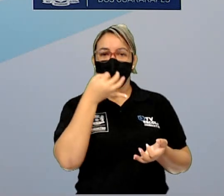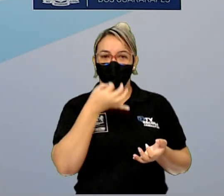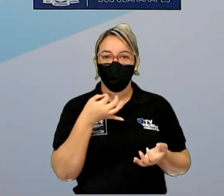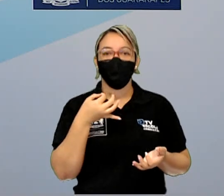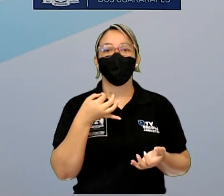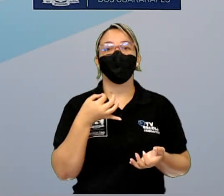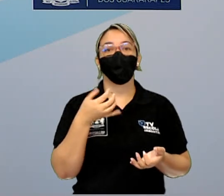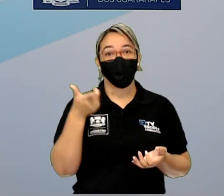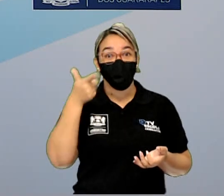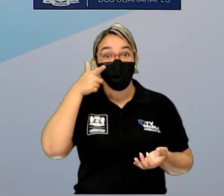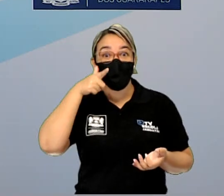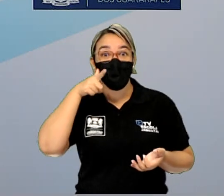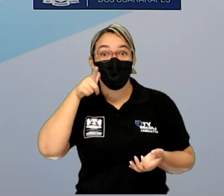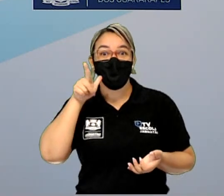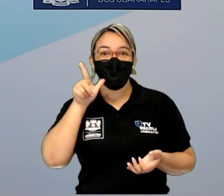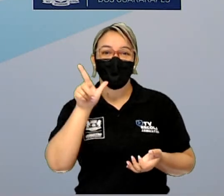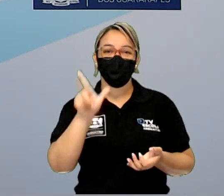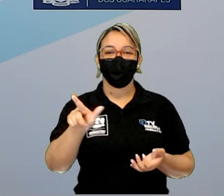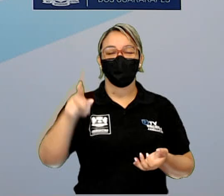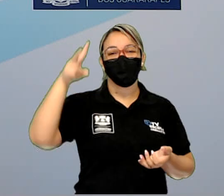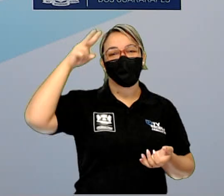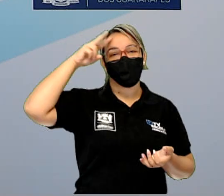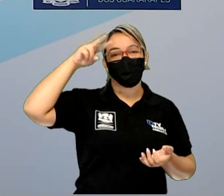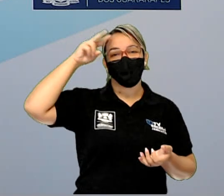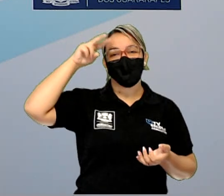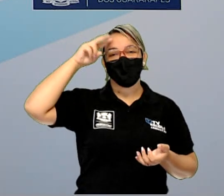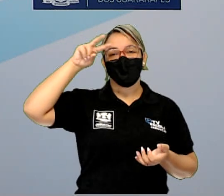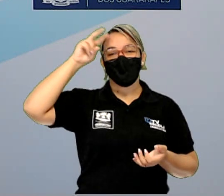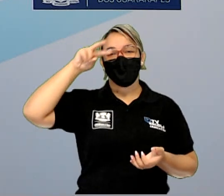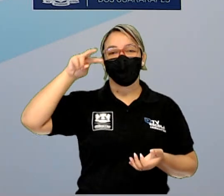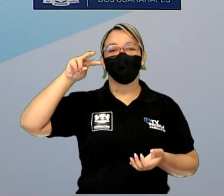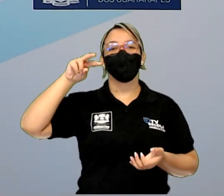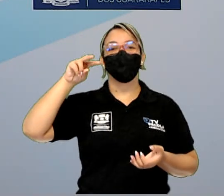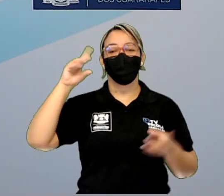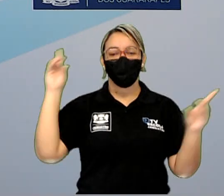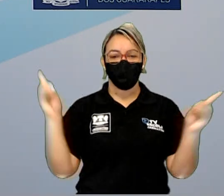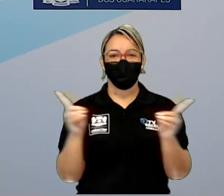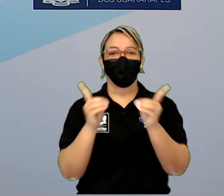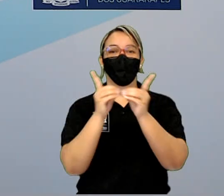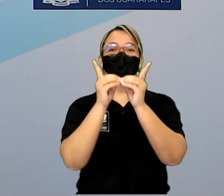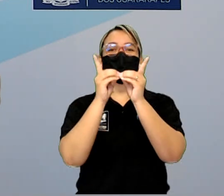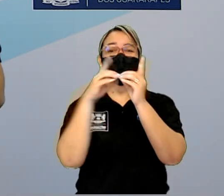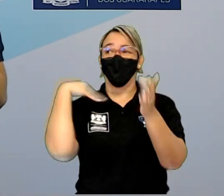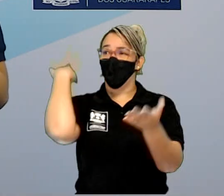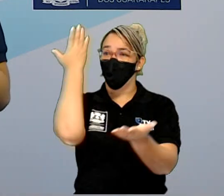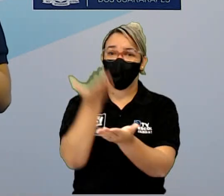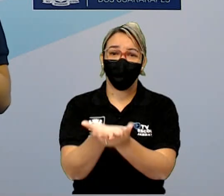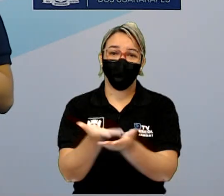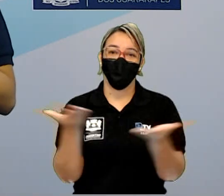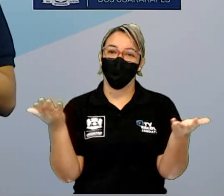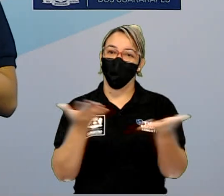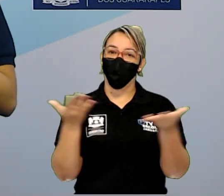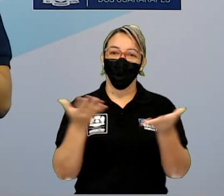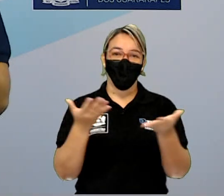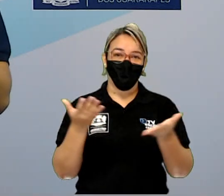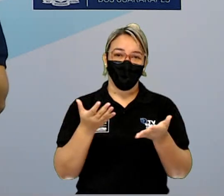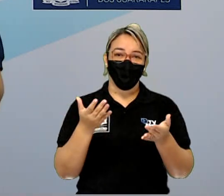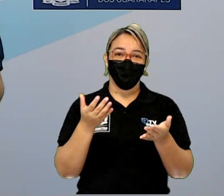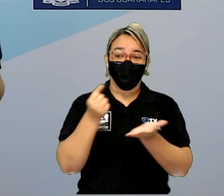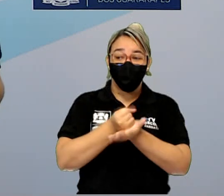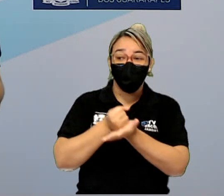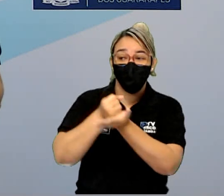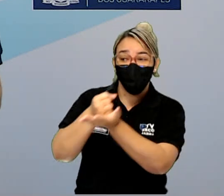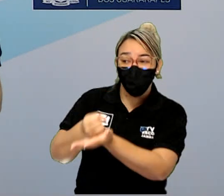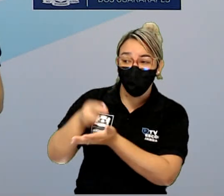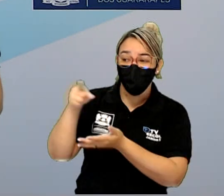E eles conseguiram dar a essas histórias um tom didático que nós temos até hoje. Esse tom que ajuda tanto